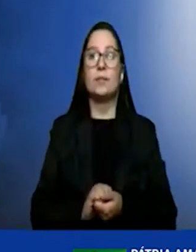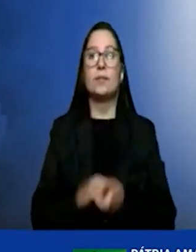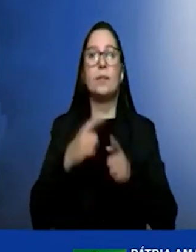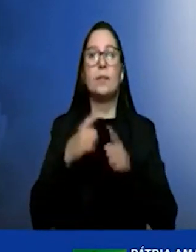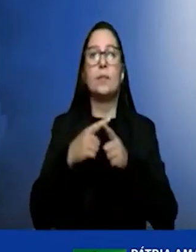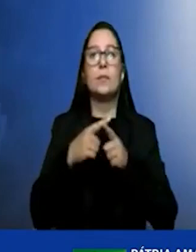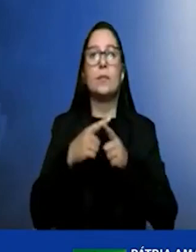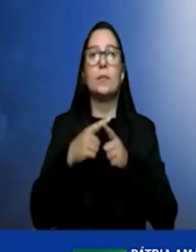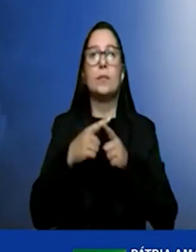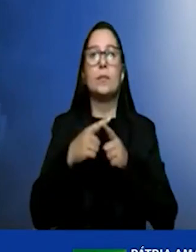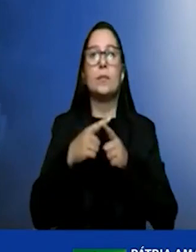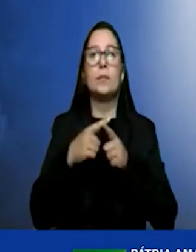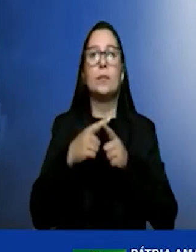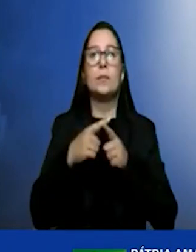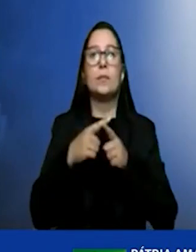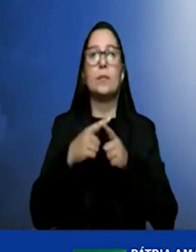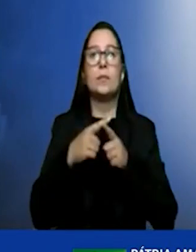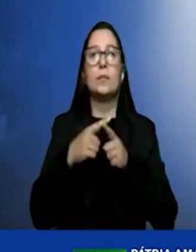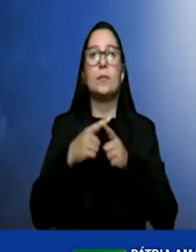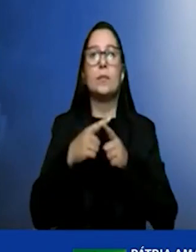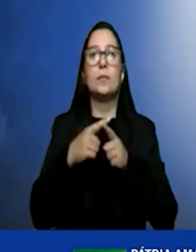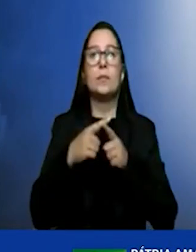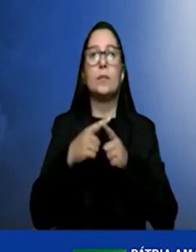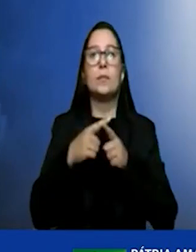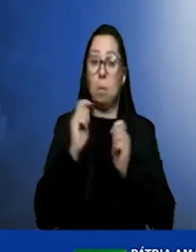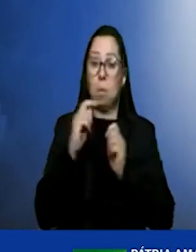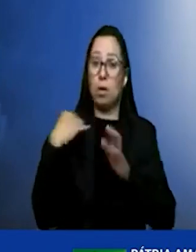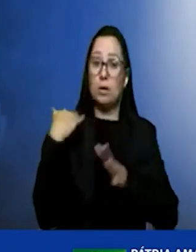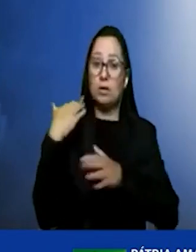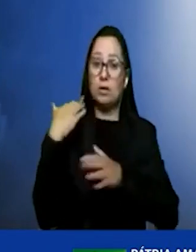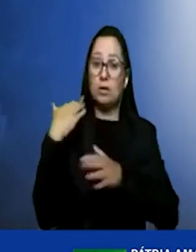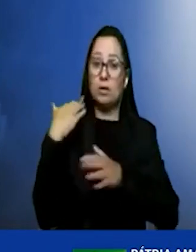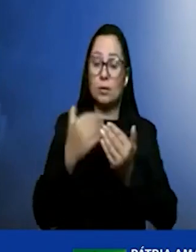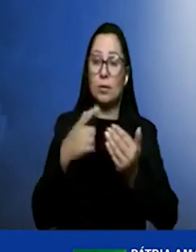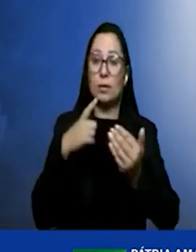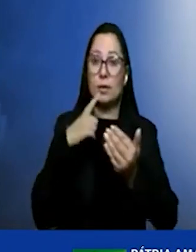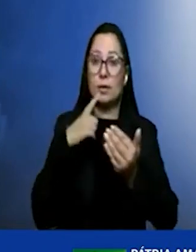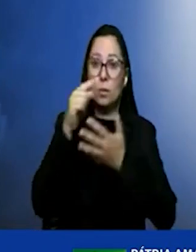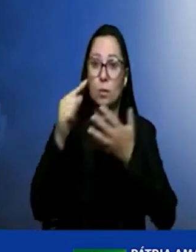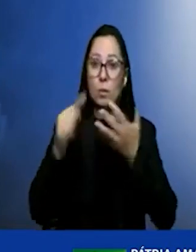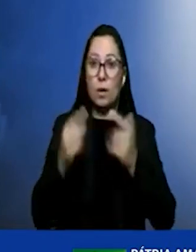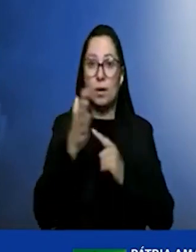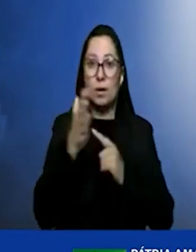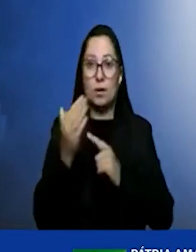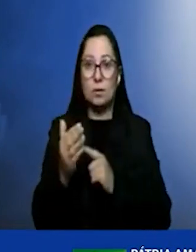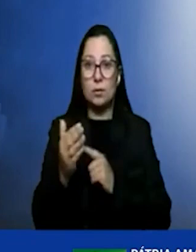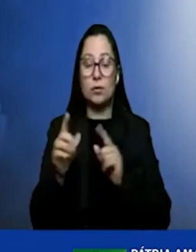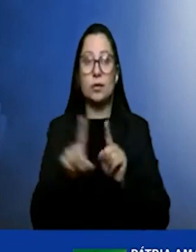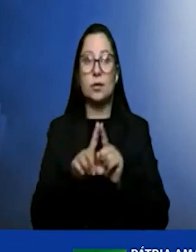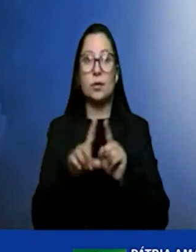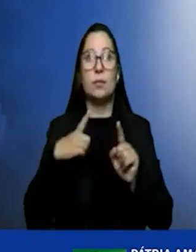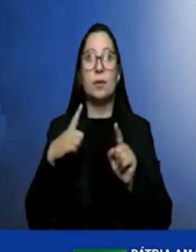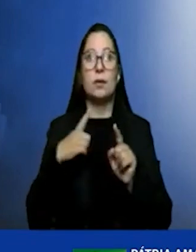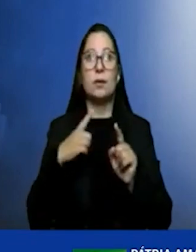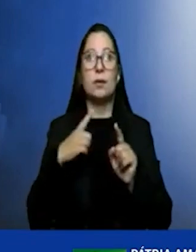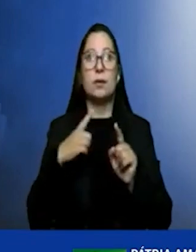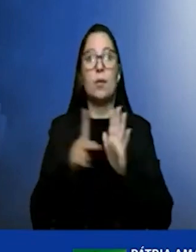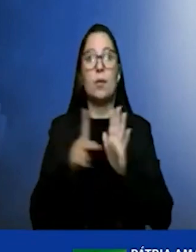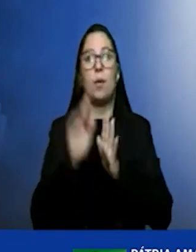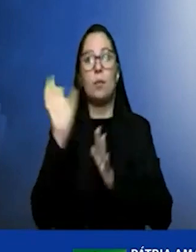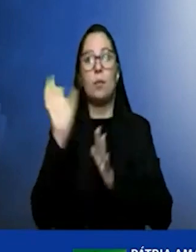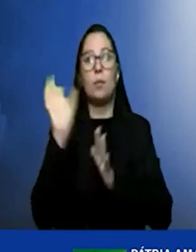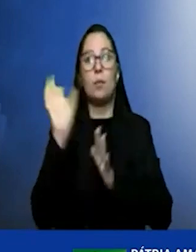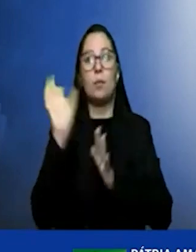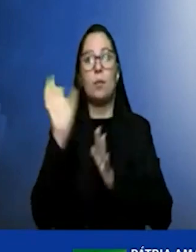que o Brasil possa evoluir e existam as formas tecnológicas de termos um determinado percentual de hidrogênio